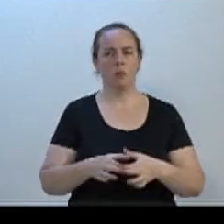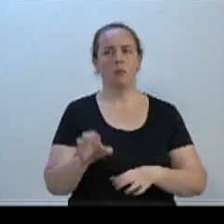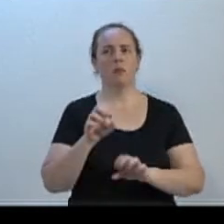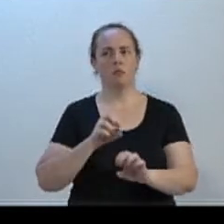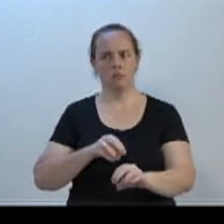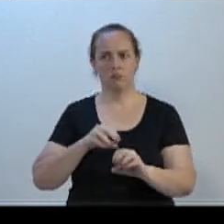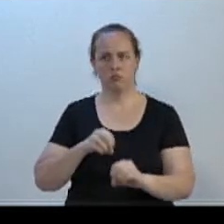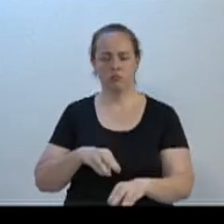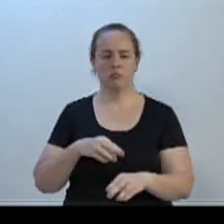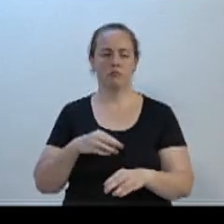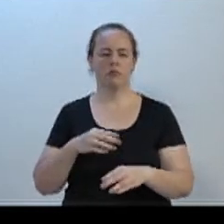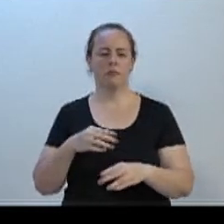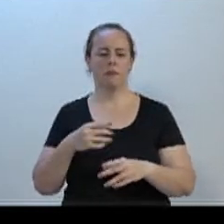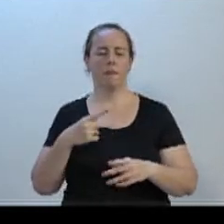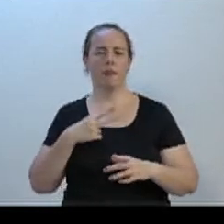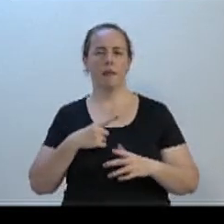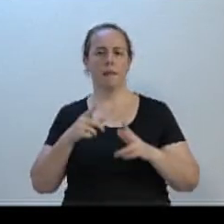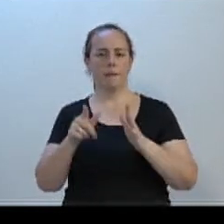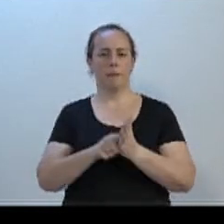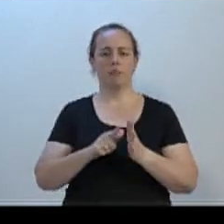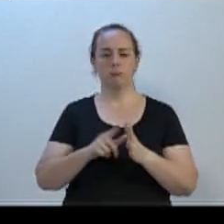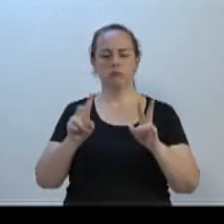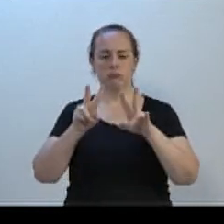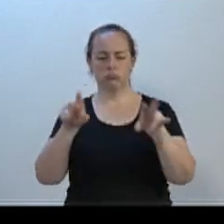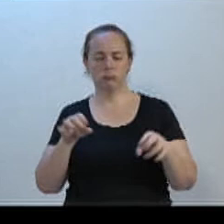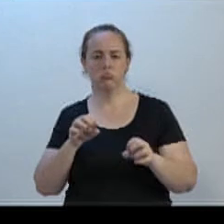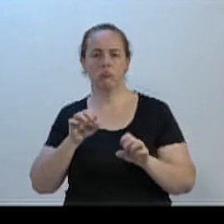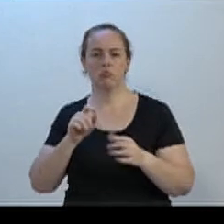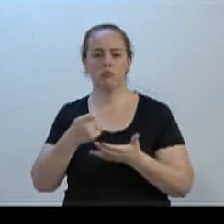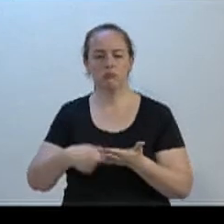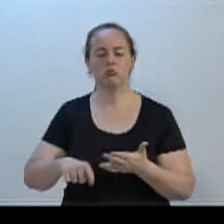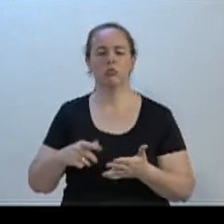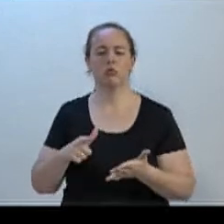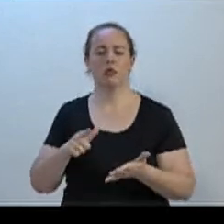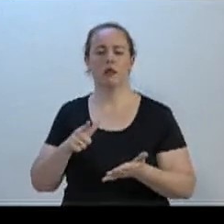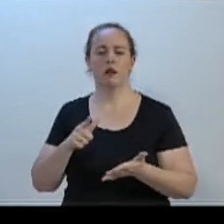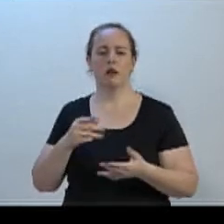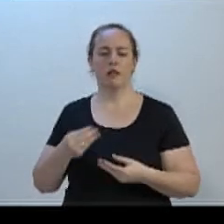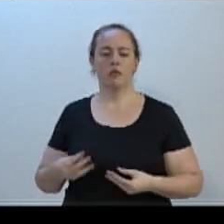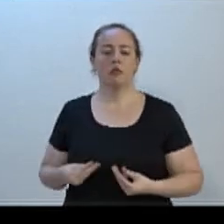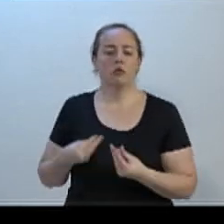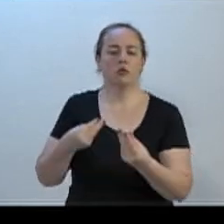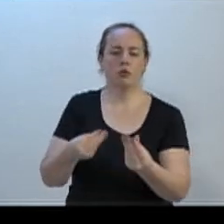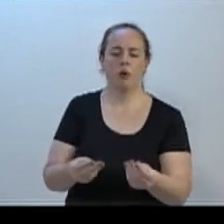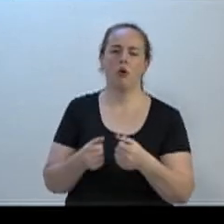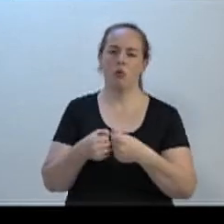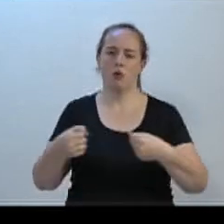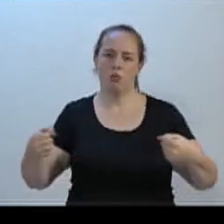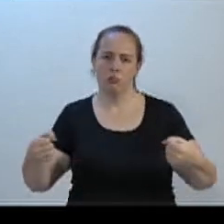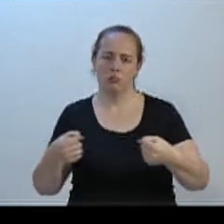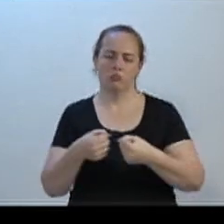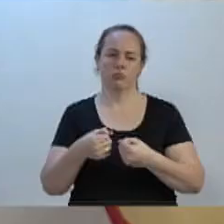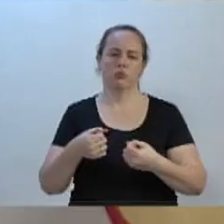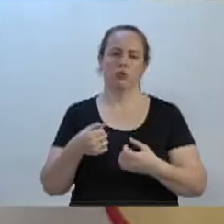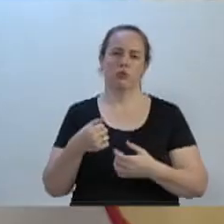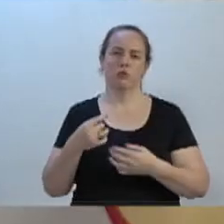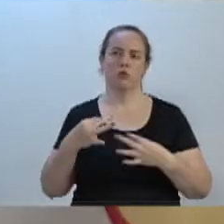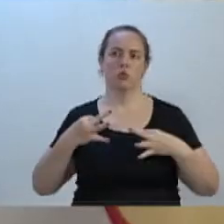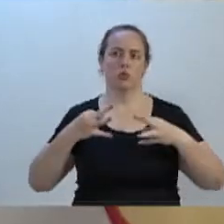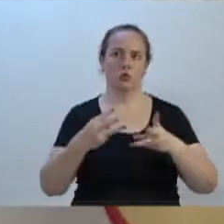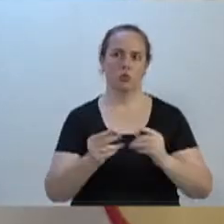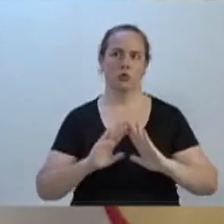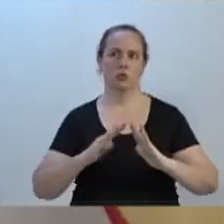educação, um termo de doação, vereador Adriano Pereira. O Beto da Bela Janela vai doar cortinas para todas as